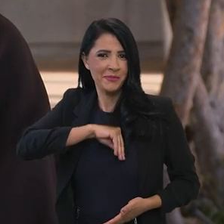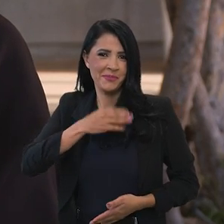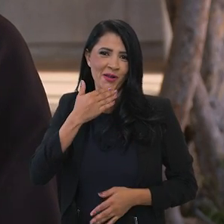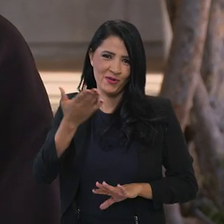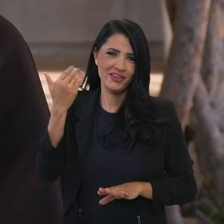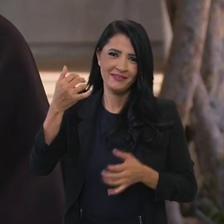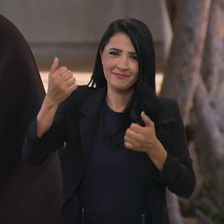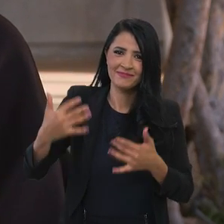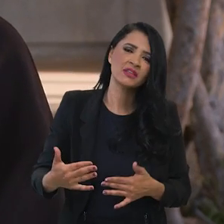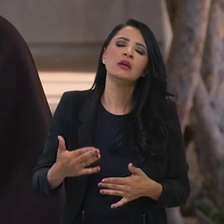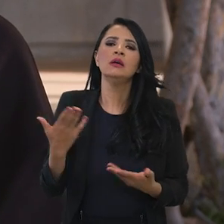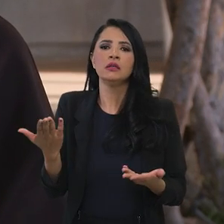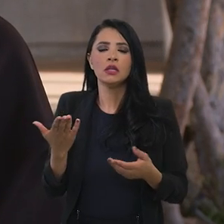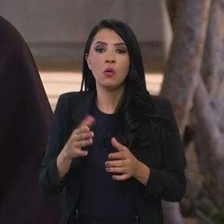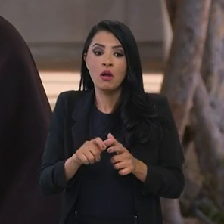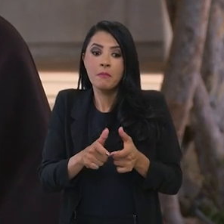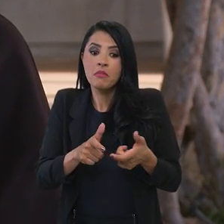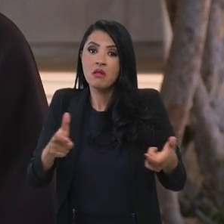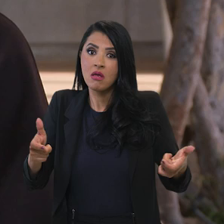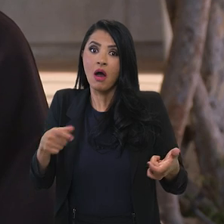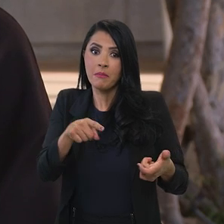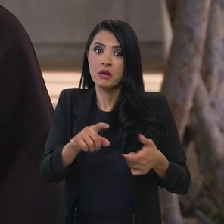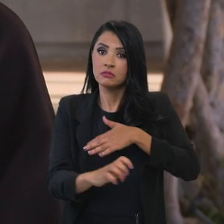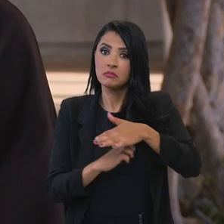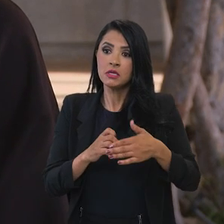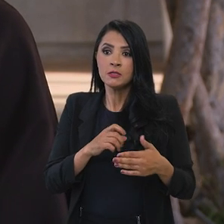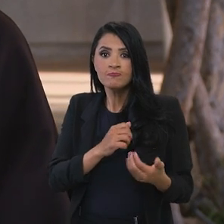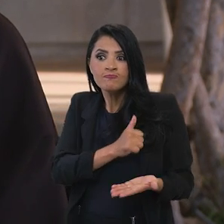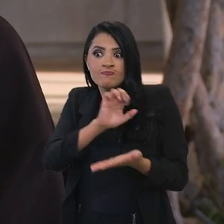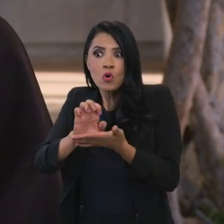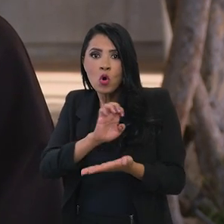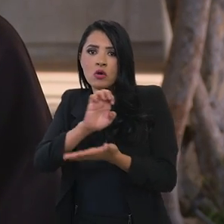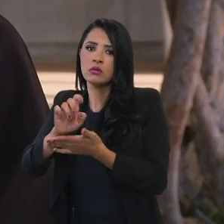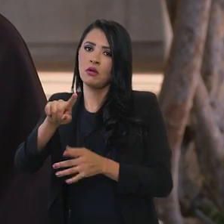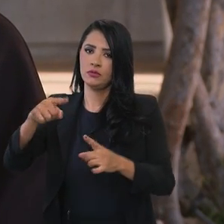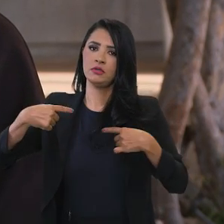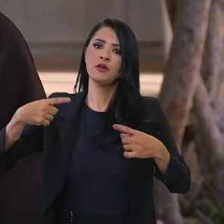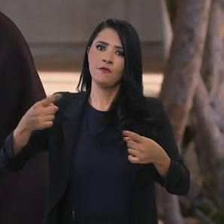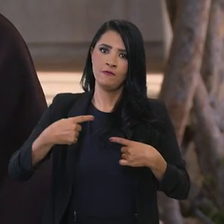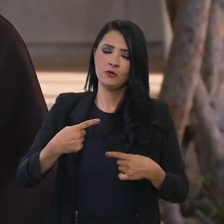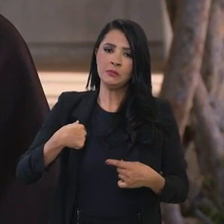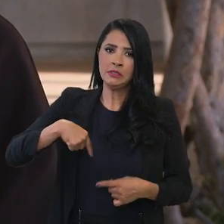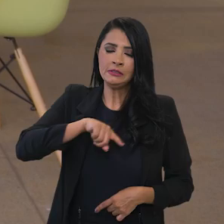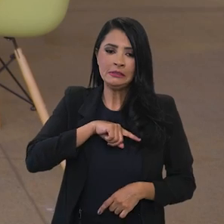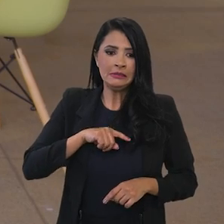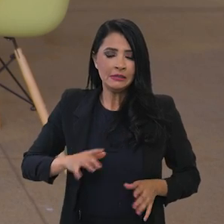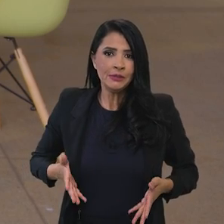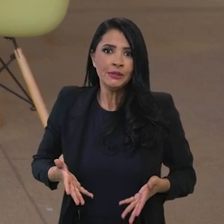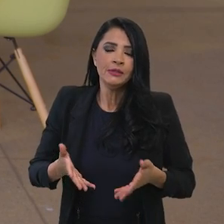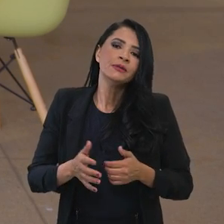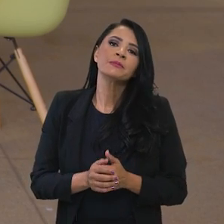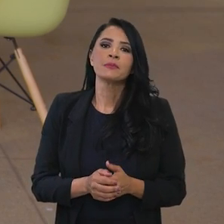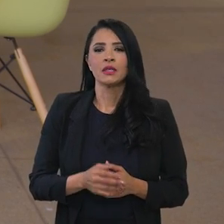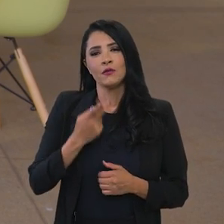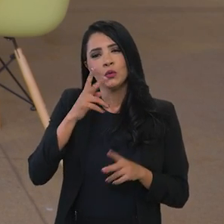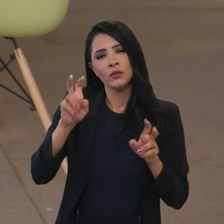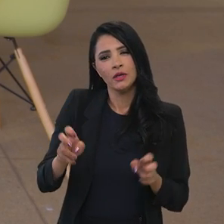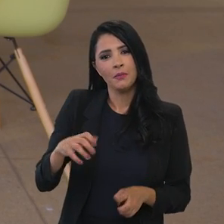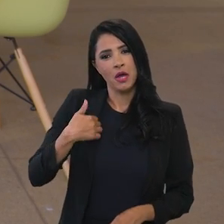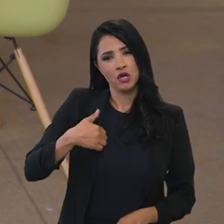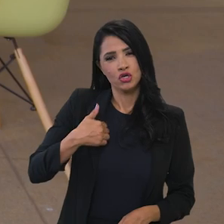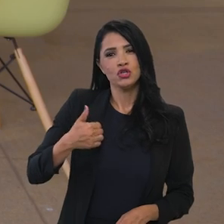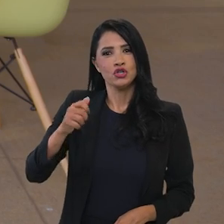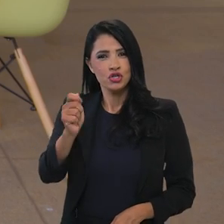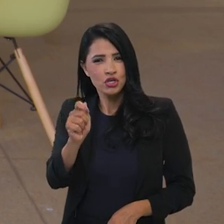a retomada de um diálogo estruturado com a Argentina é importante. Claro, Argentina é um país vizinho, é um país amigo, é o